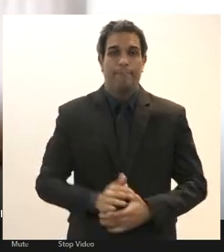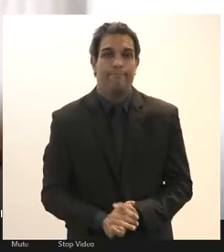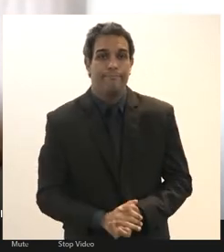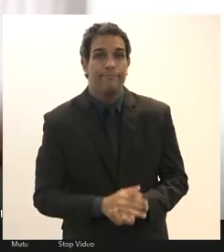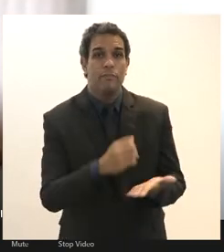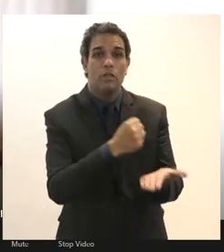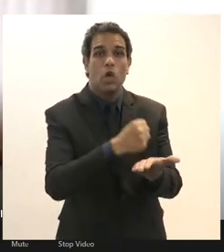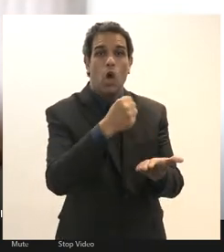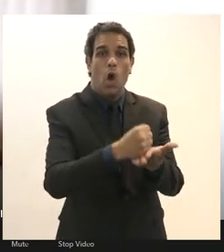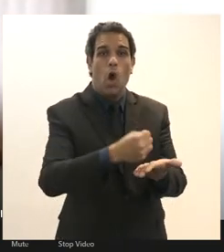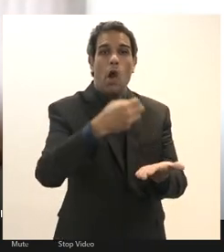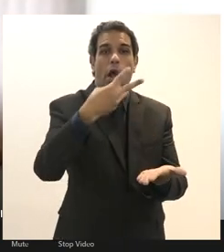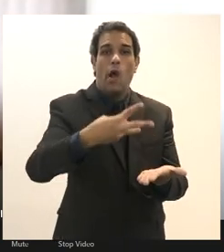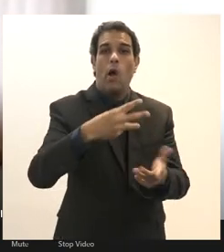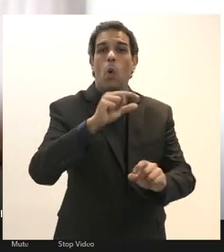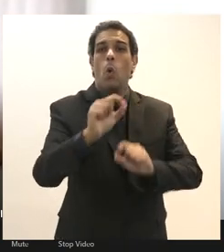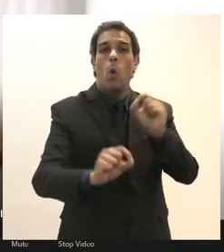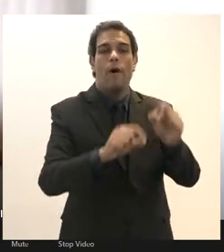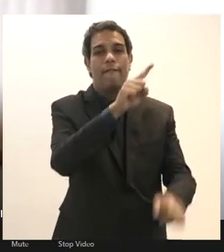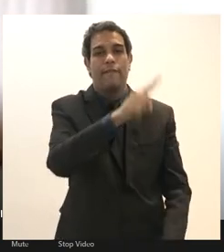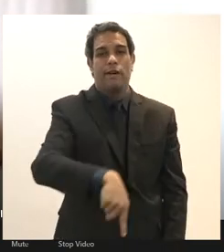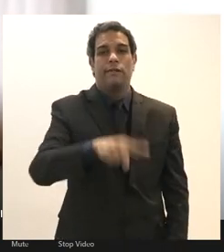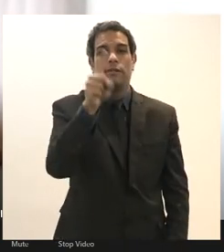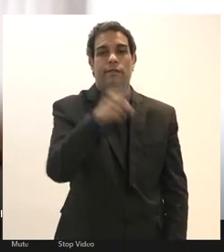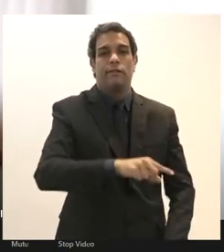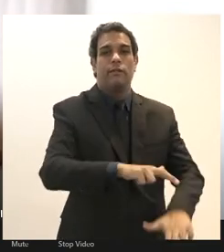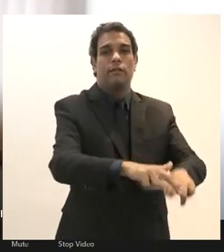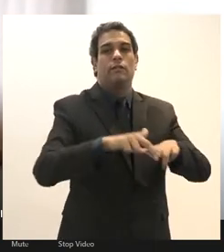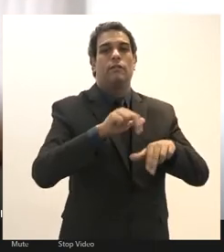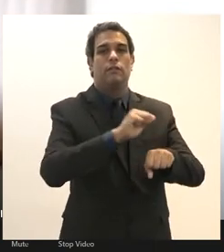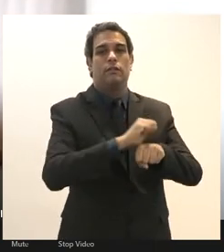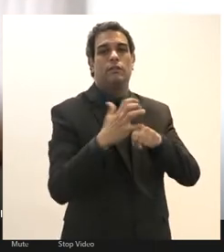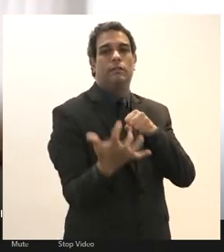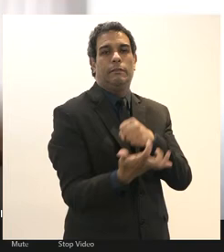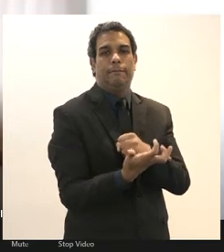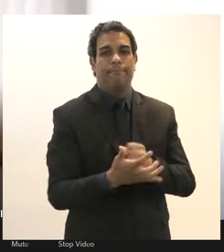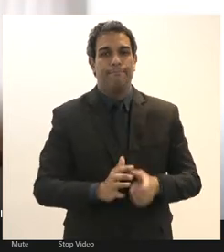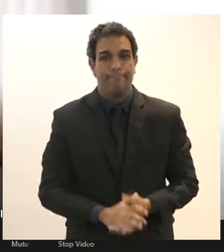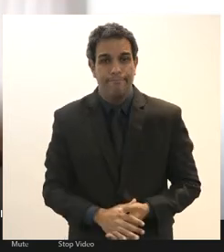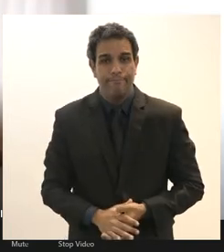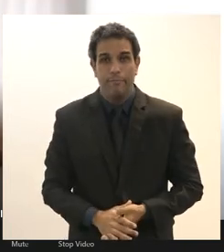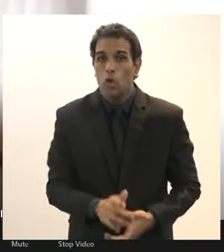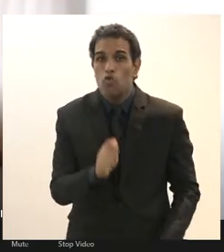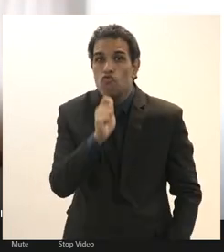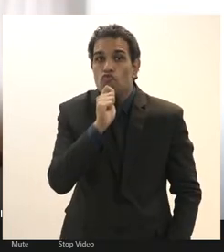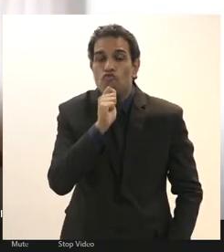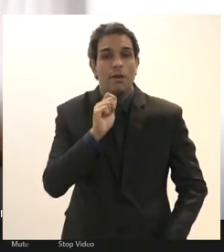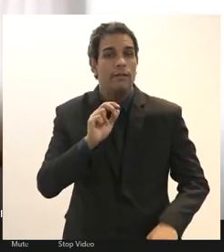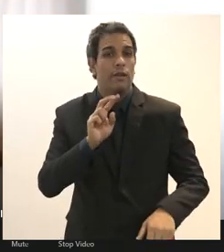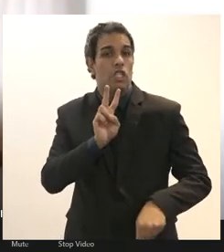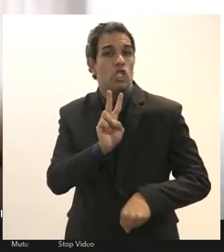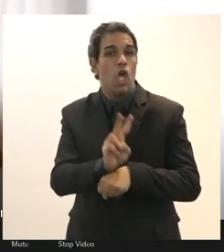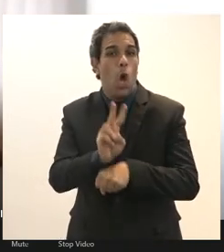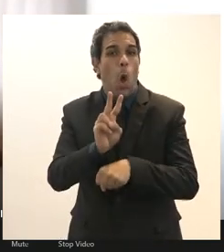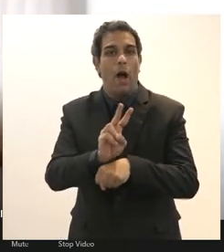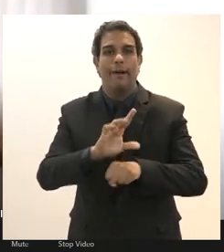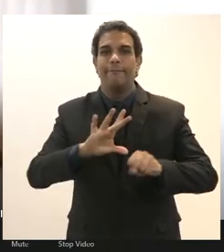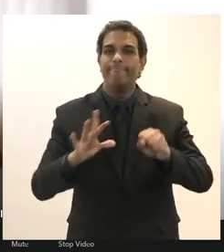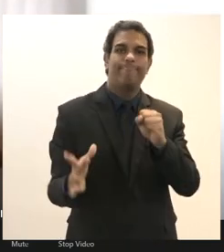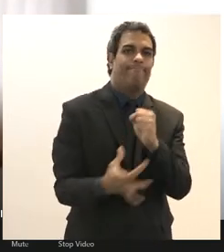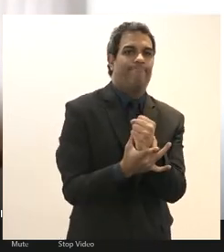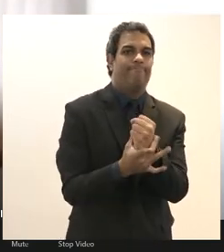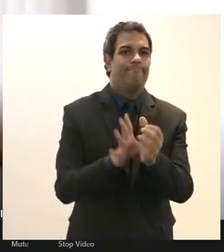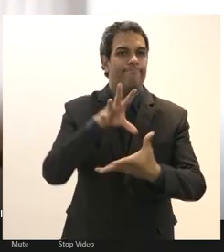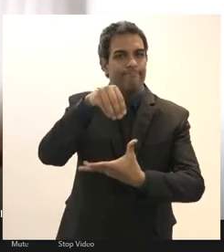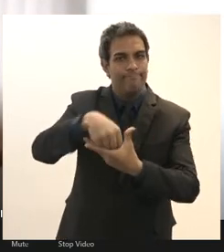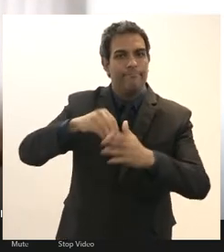contratos foram suspensos nesse período da pandemia então é a falta de segurança para a instituição é a falta de